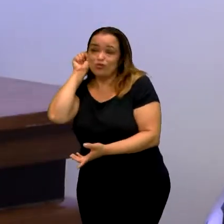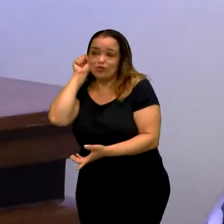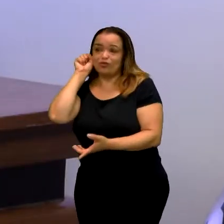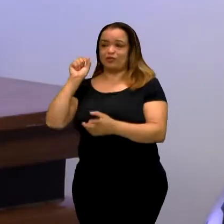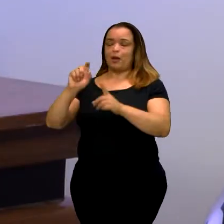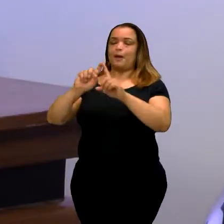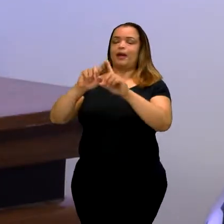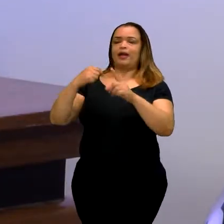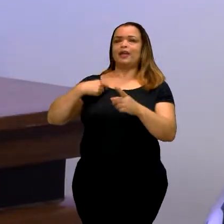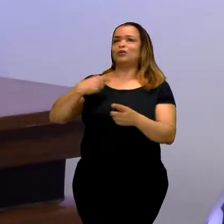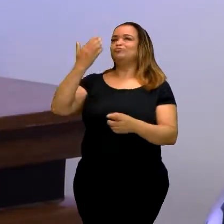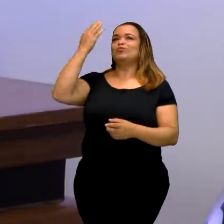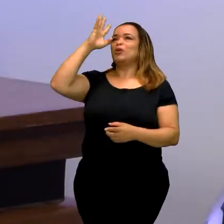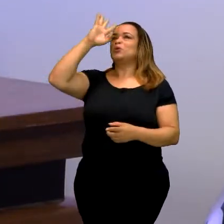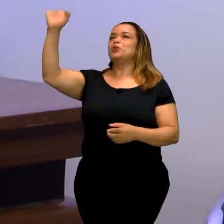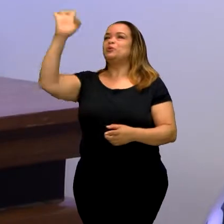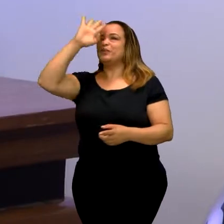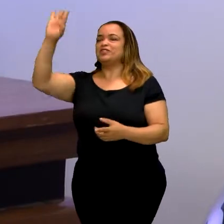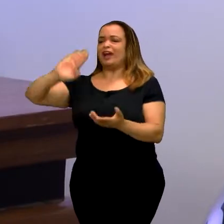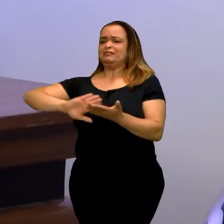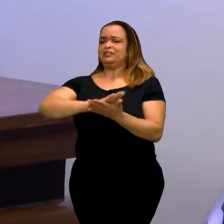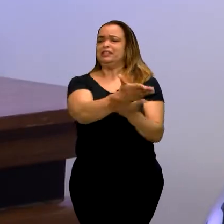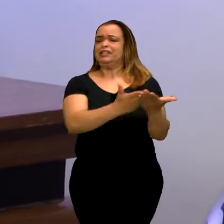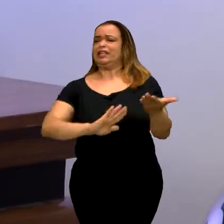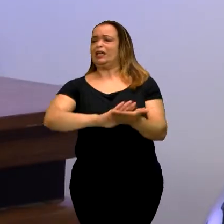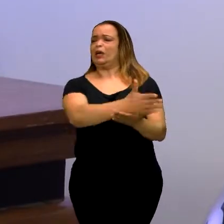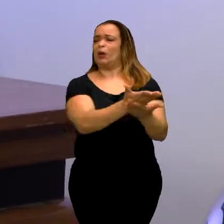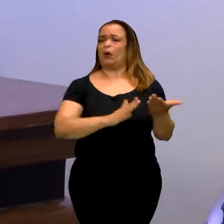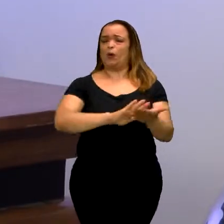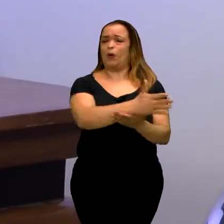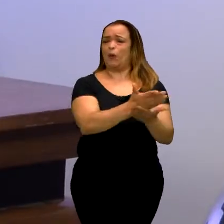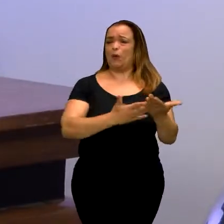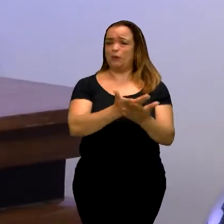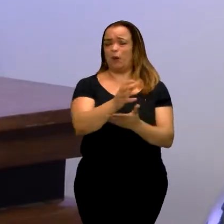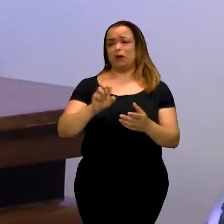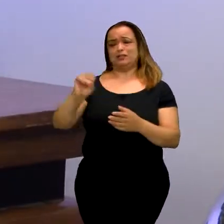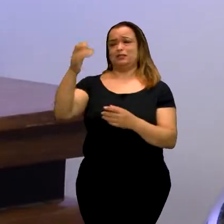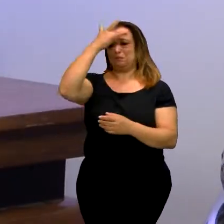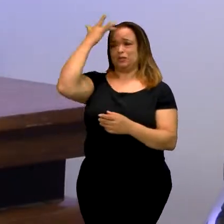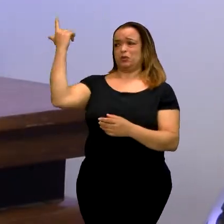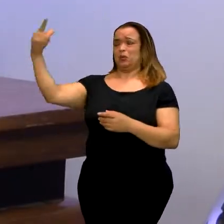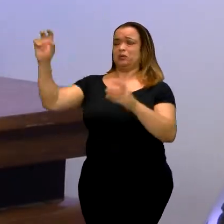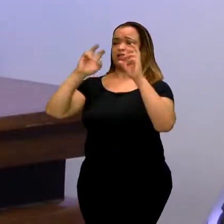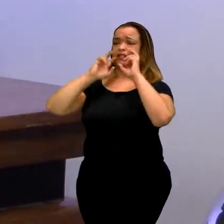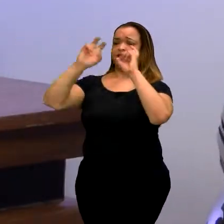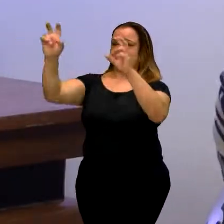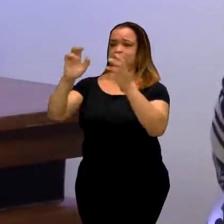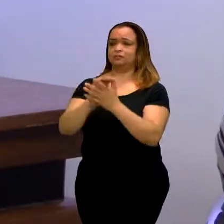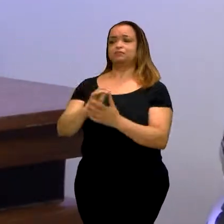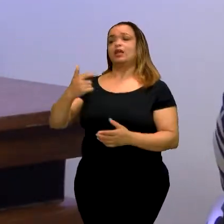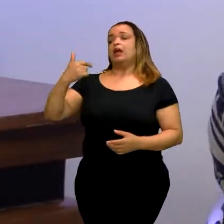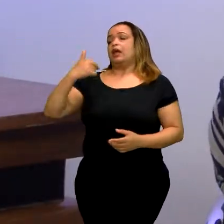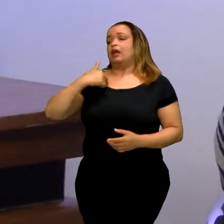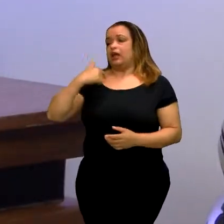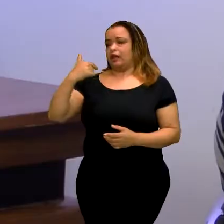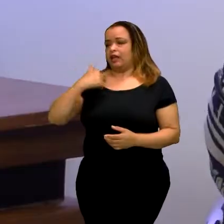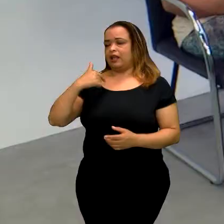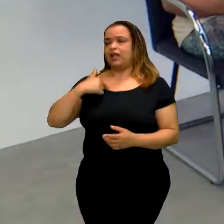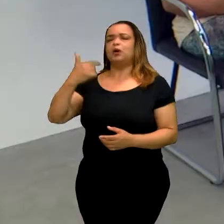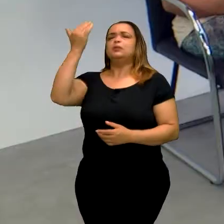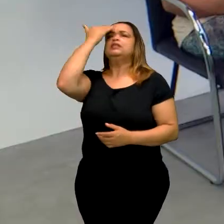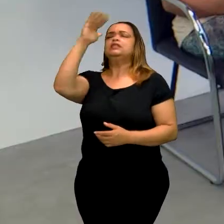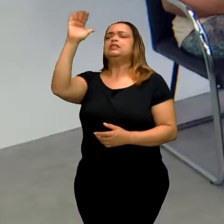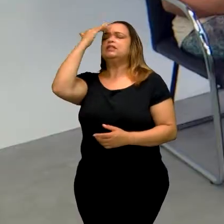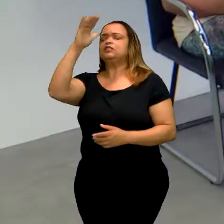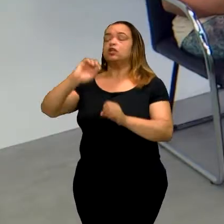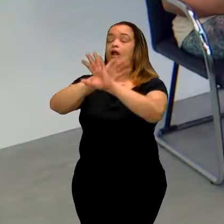isso incomoda o ouvido da outra pessoa. E aí, a partir disso, eu fui entender que